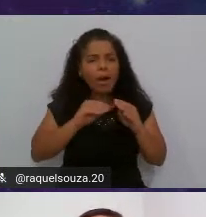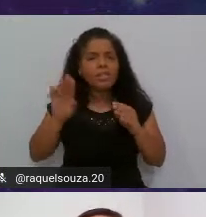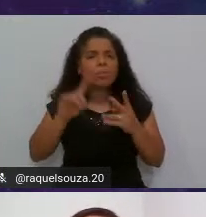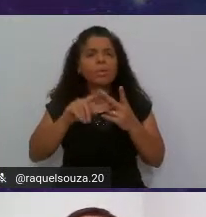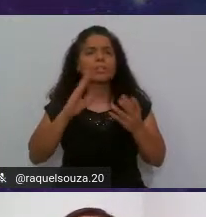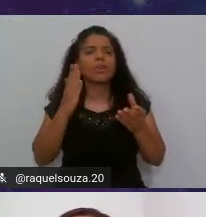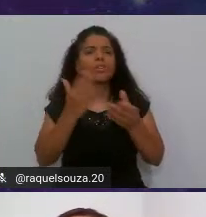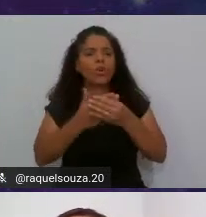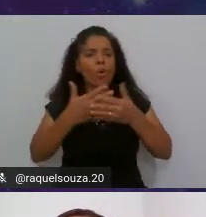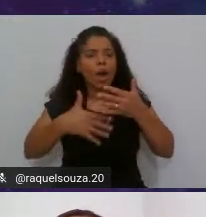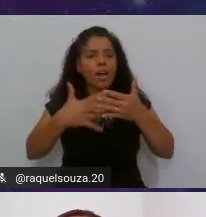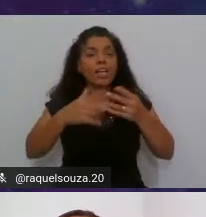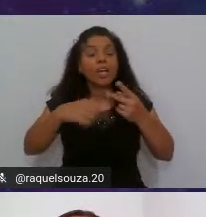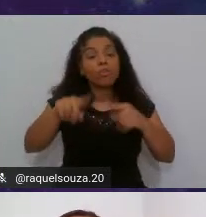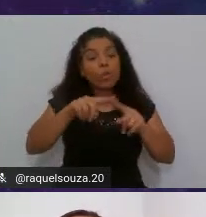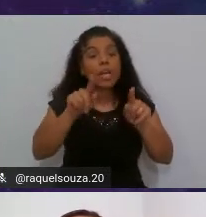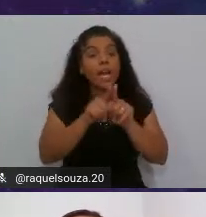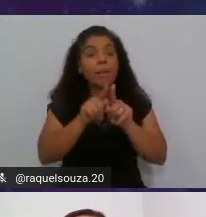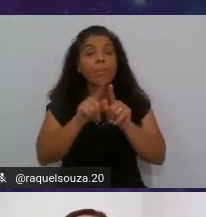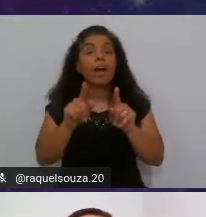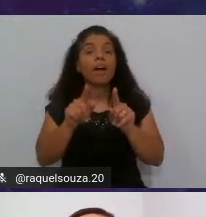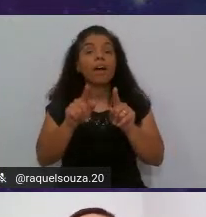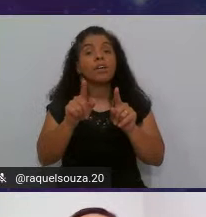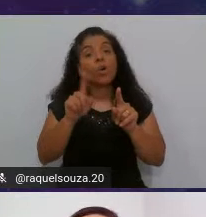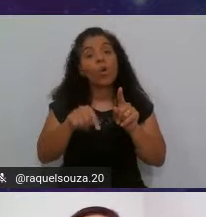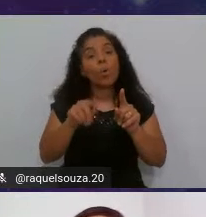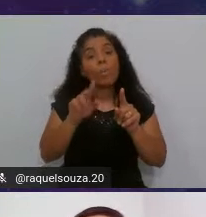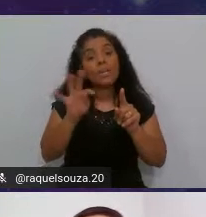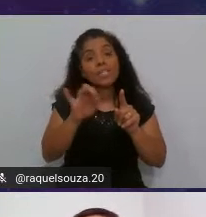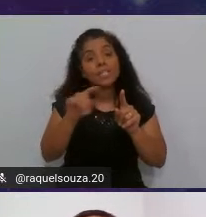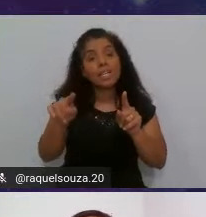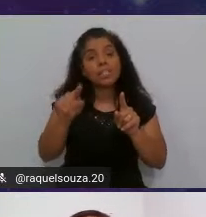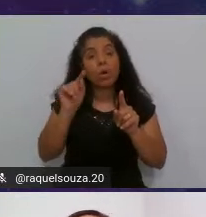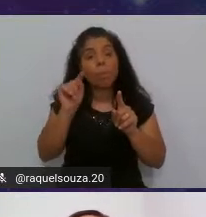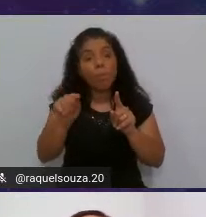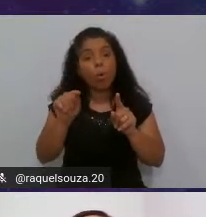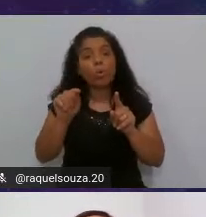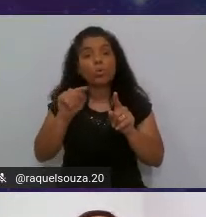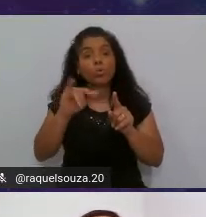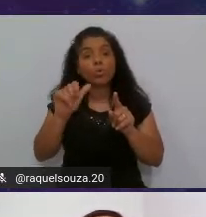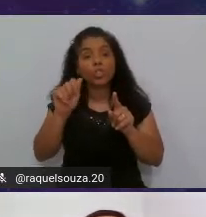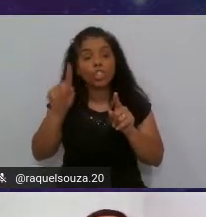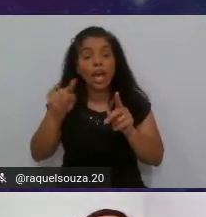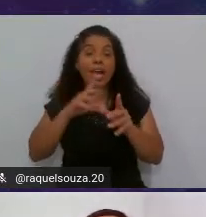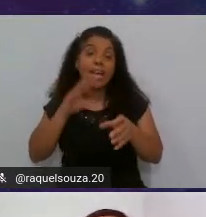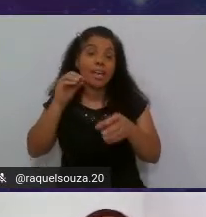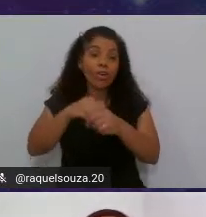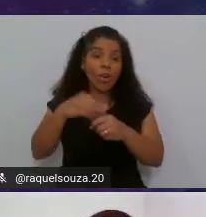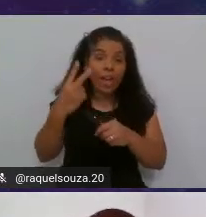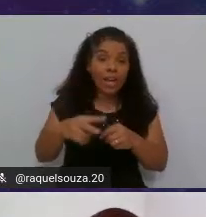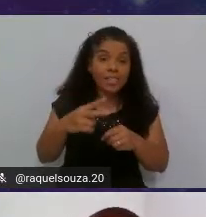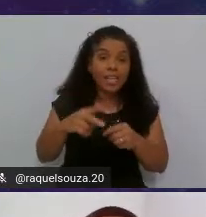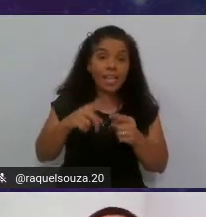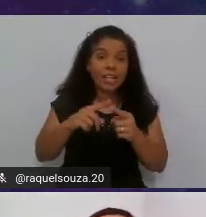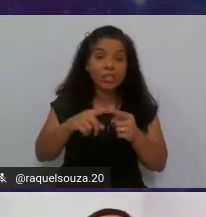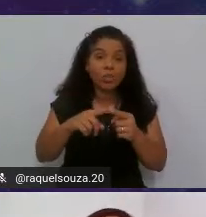arquivo que é para uma para uma extensão do tipo ponto já e colarmos dentro dentro do